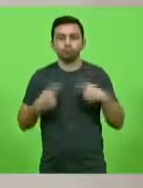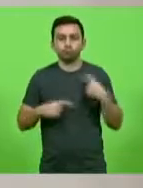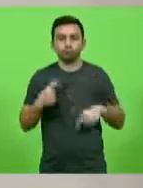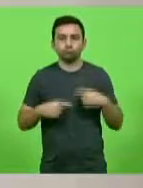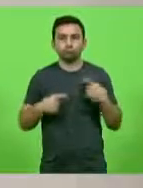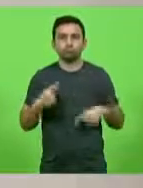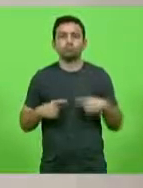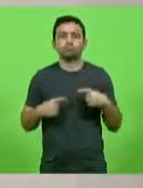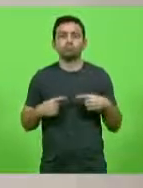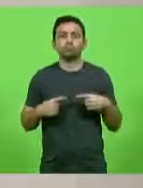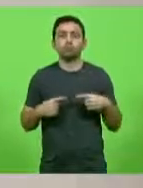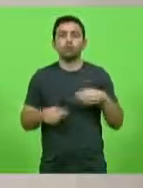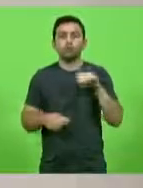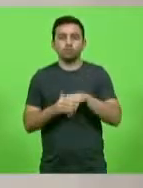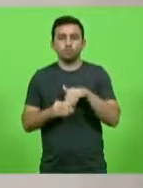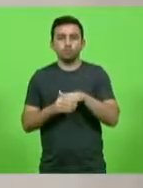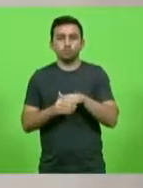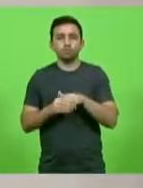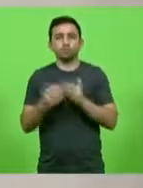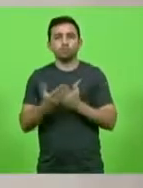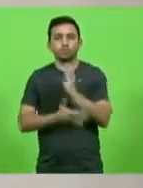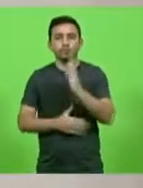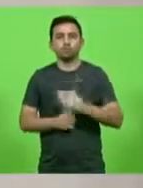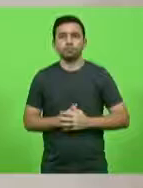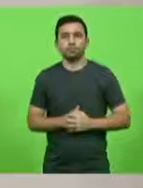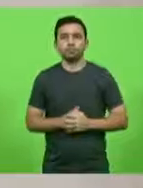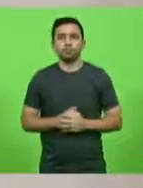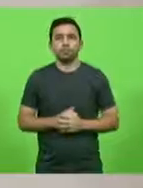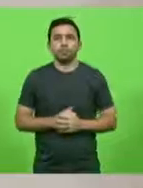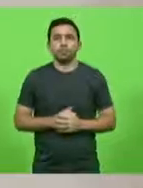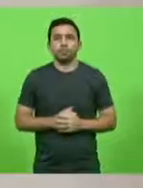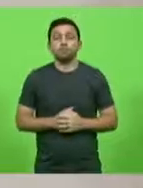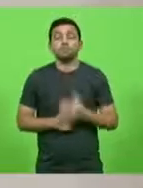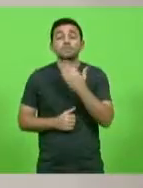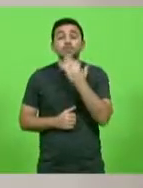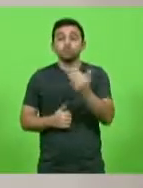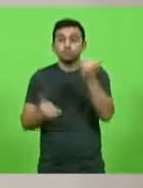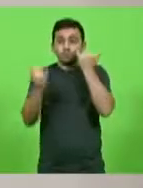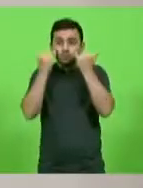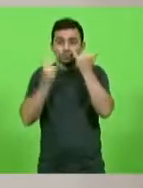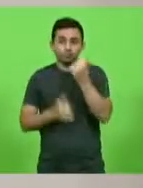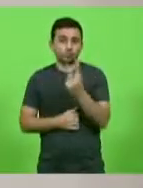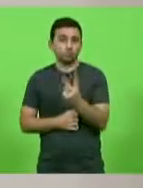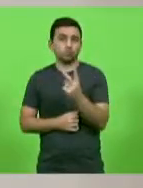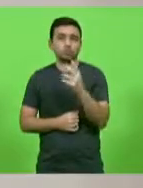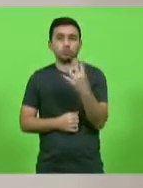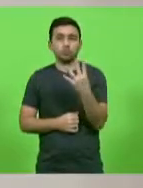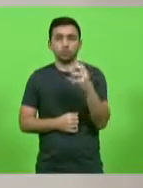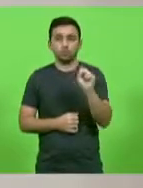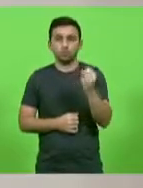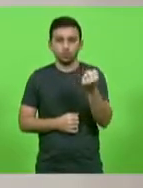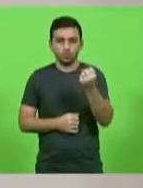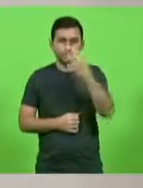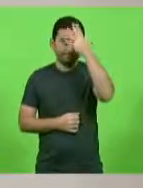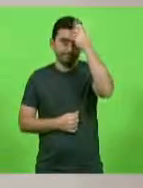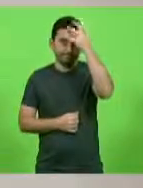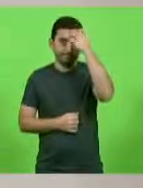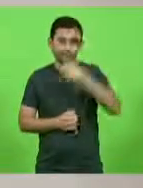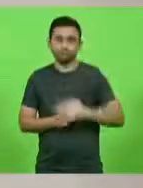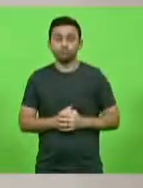Em votação. Aprovado. Pedido de informação. 248. Deputado Ismael dos Santos.